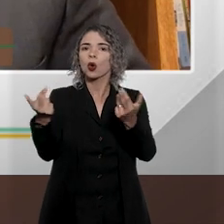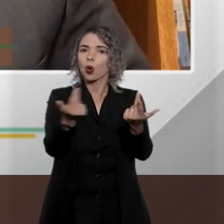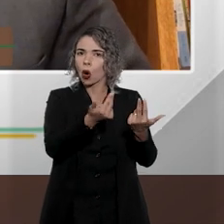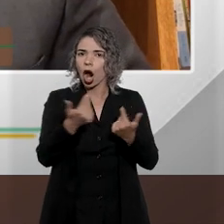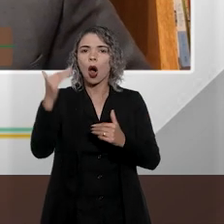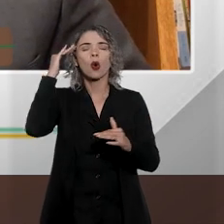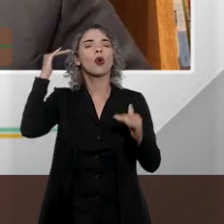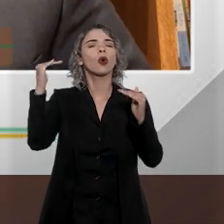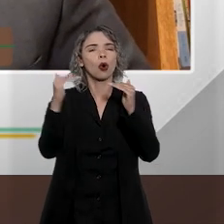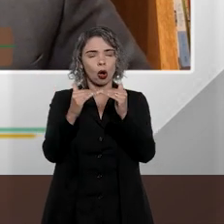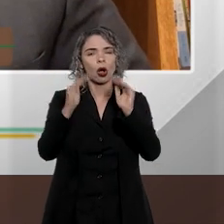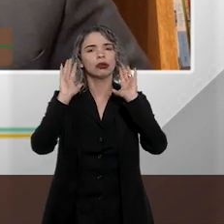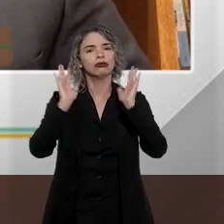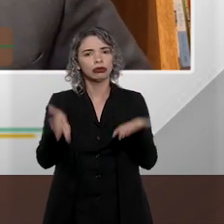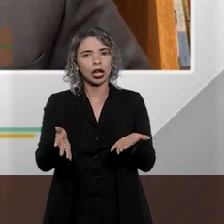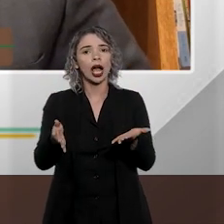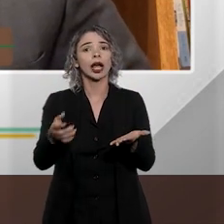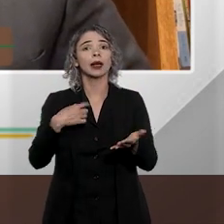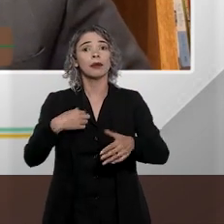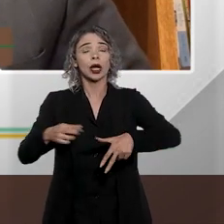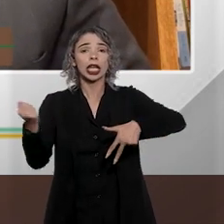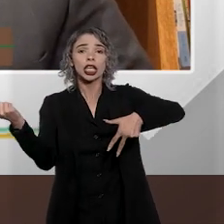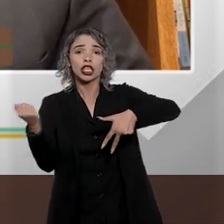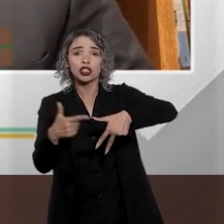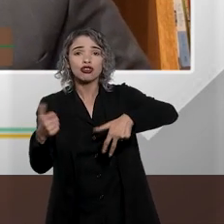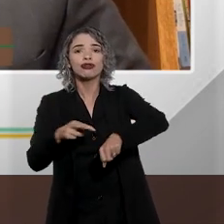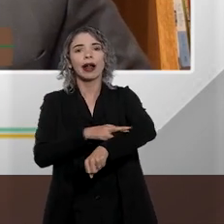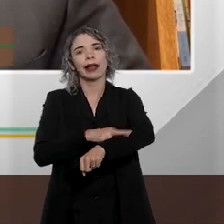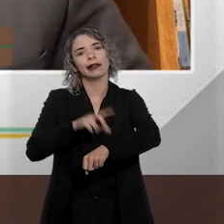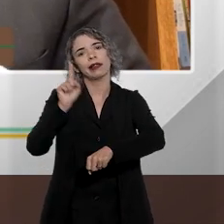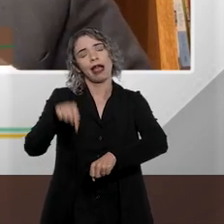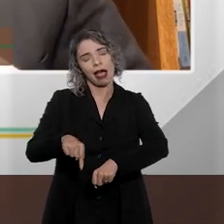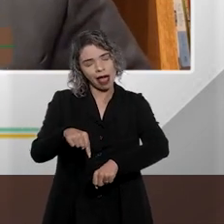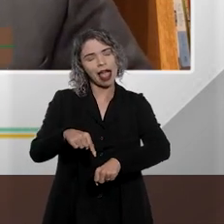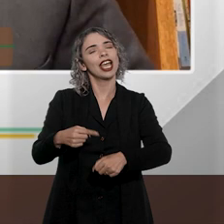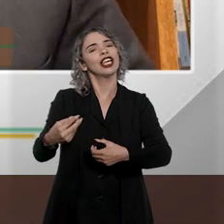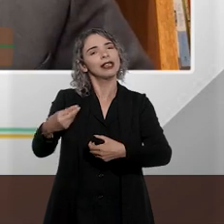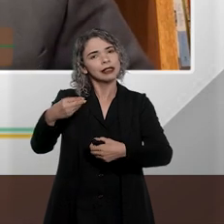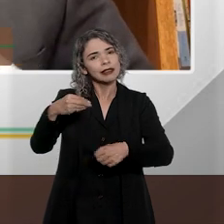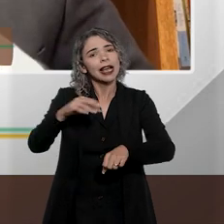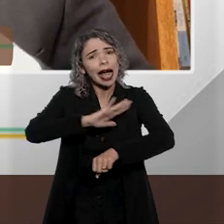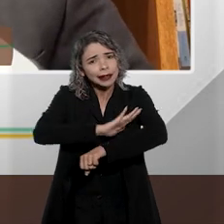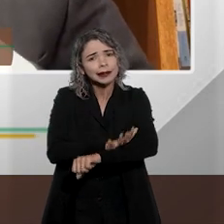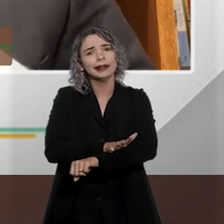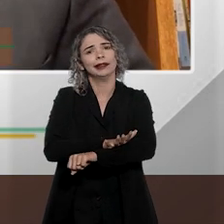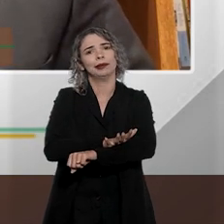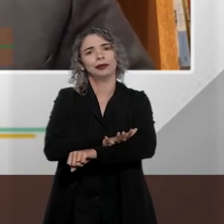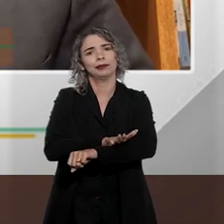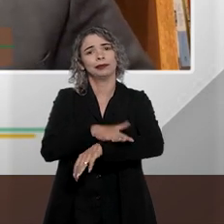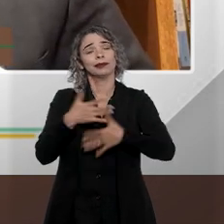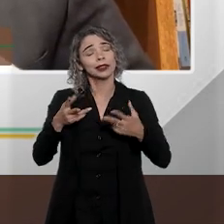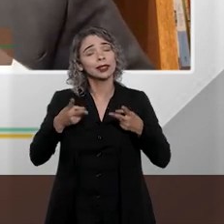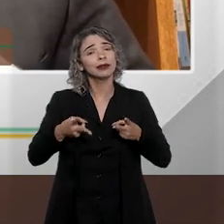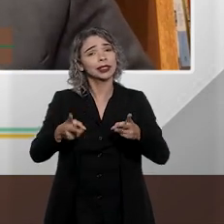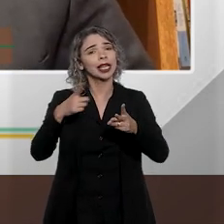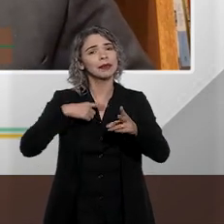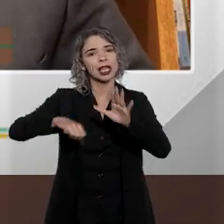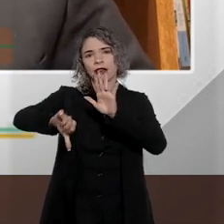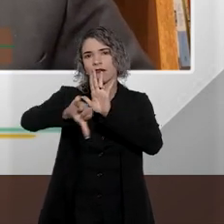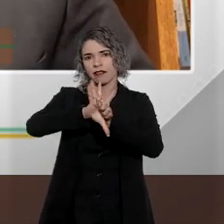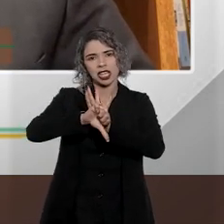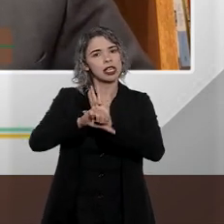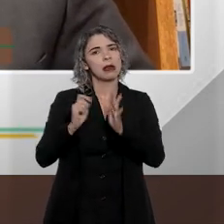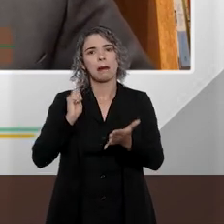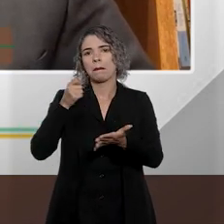Federal, concordo com o professor Vinícius. Injúria racial é uma espécie do gênero racismo e portanto sempre foi crime na